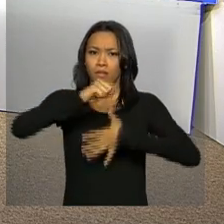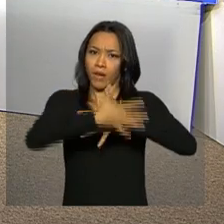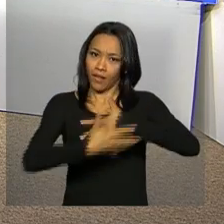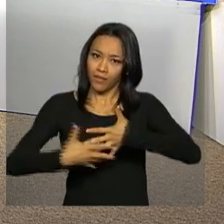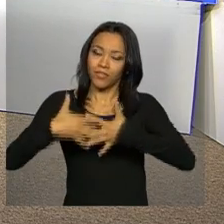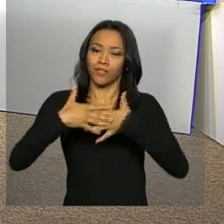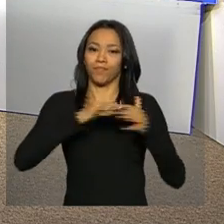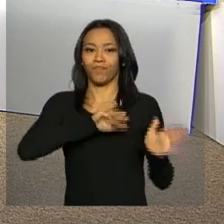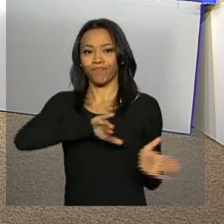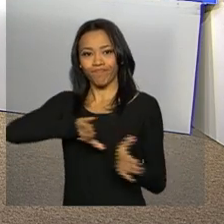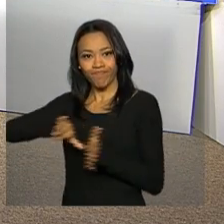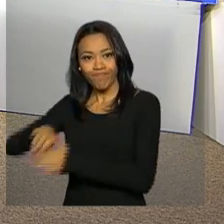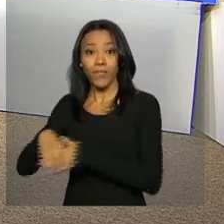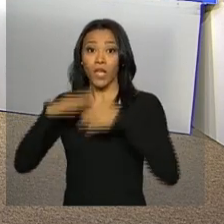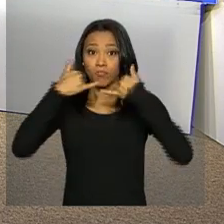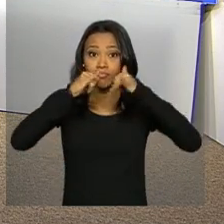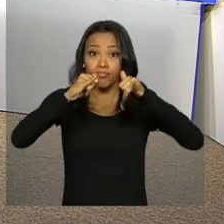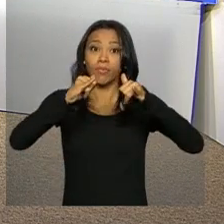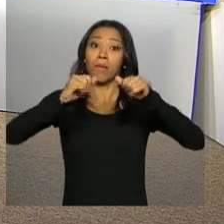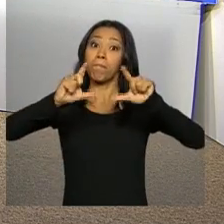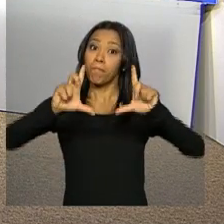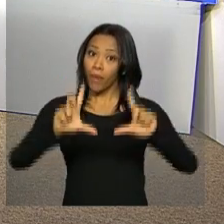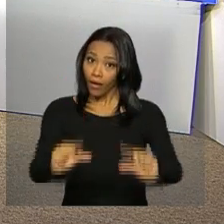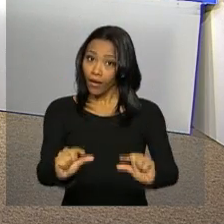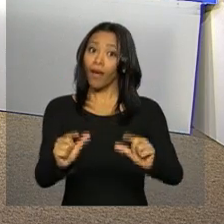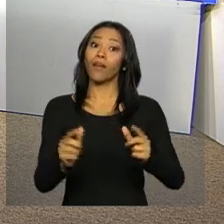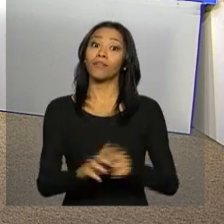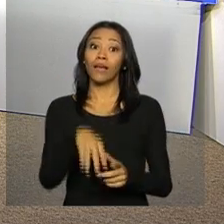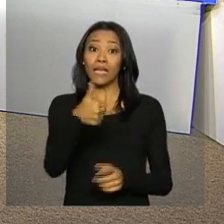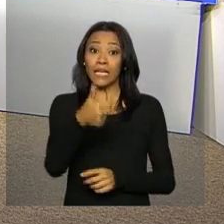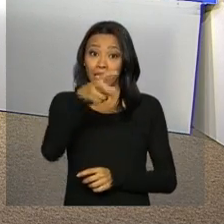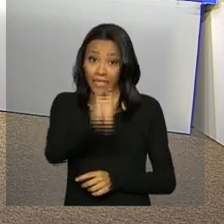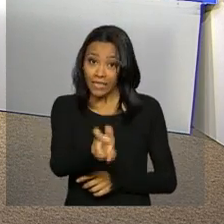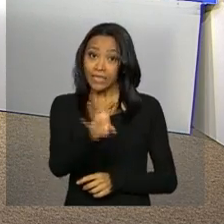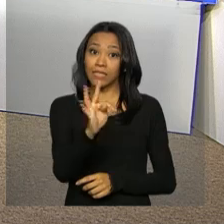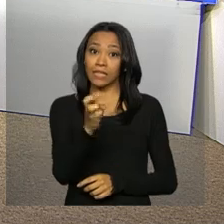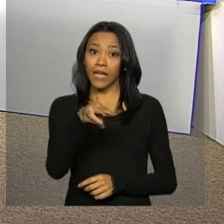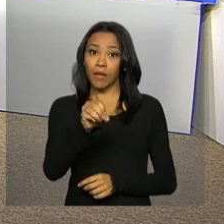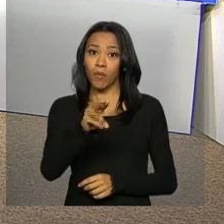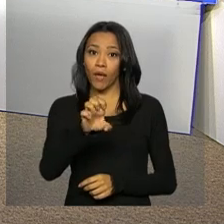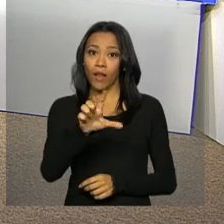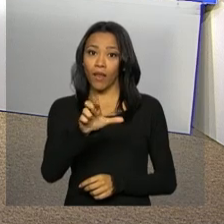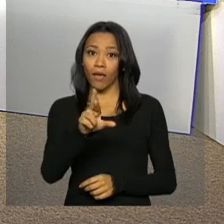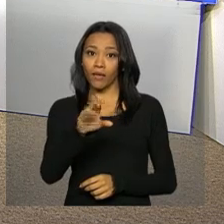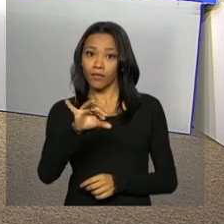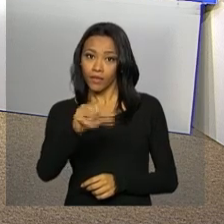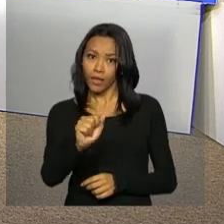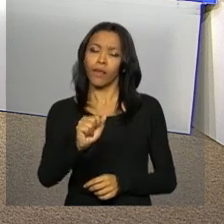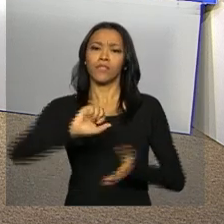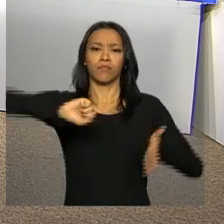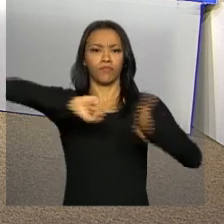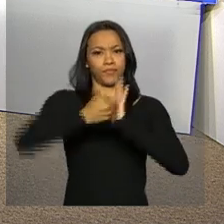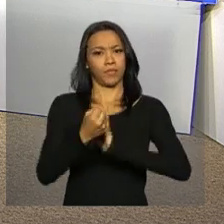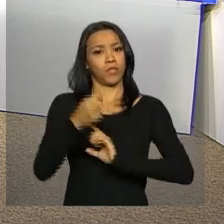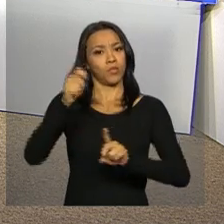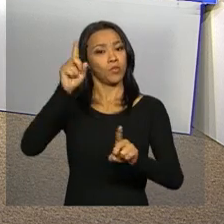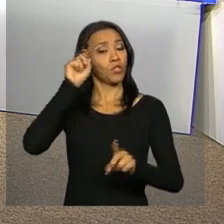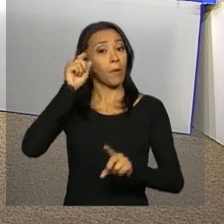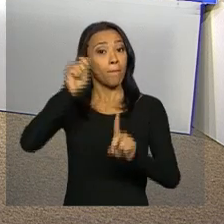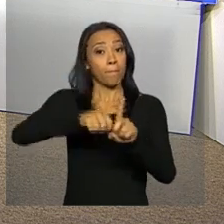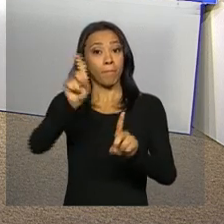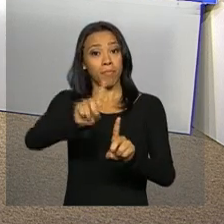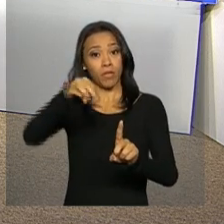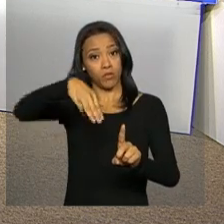Energia elétrica mais barata. Quinze termoelétricas vão ser desligadas a partir de 1º de março e em abril